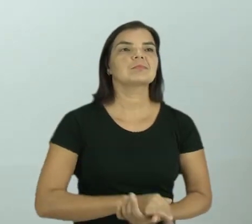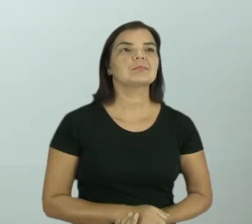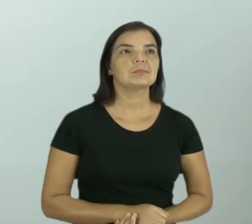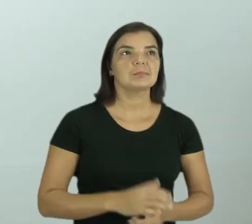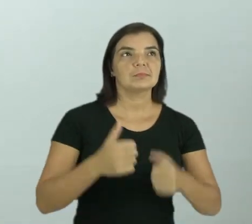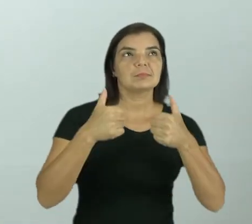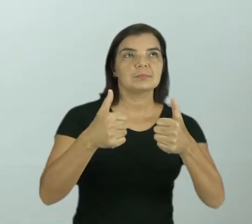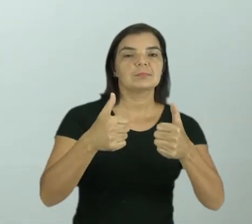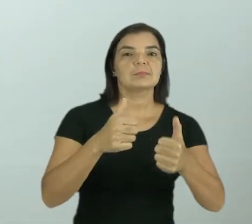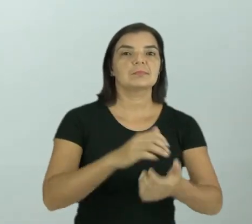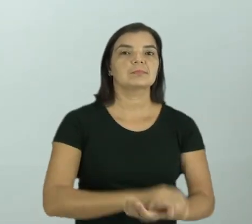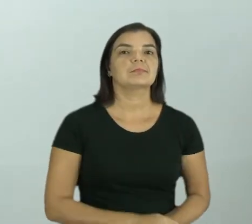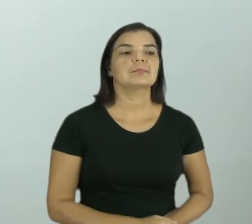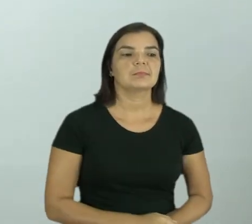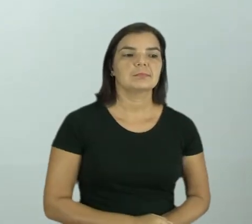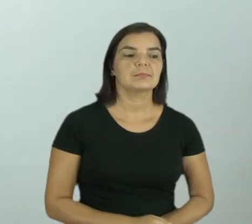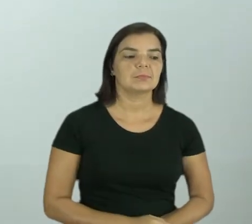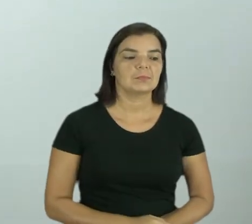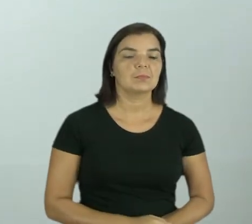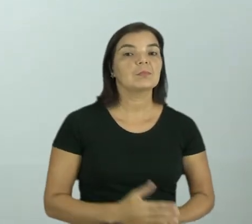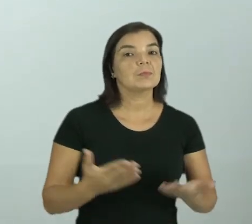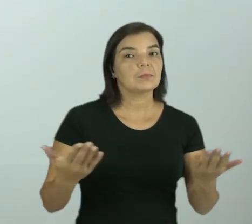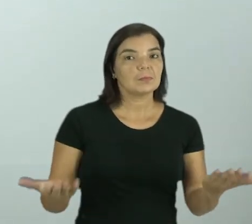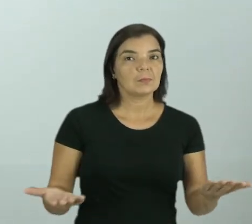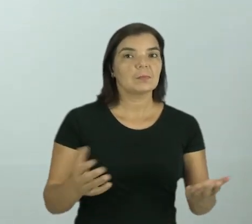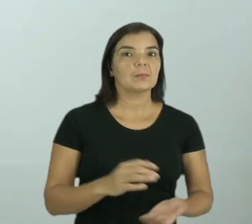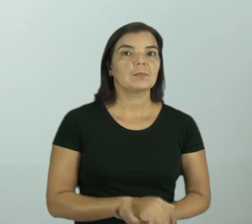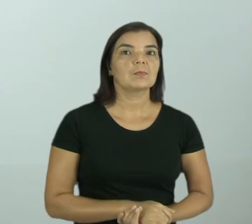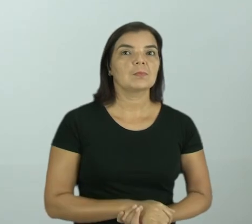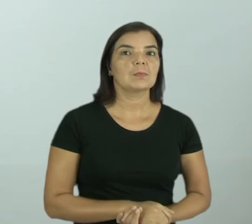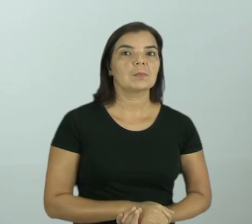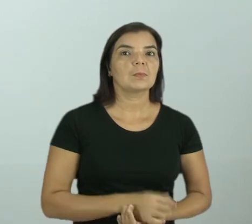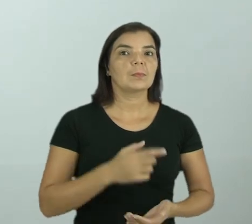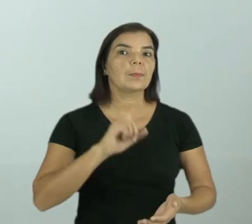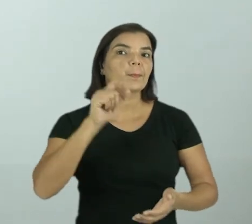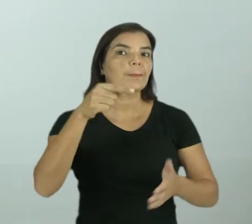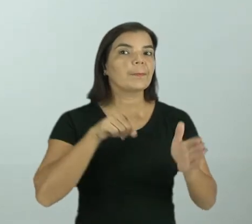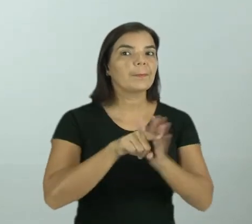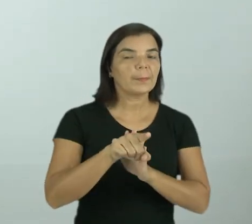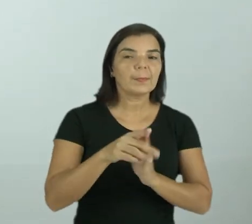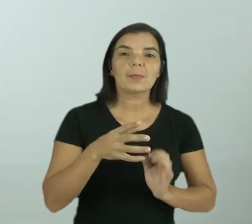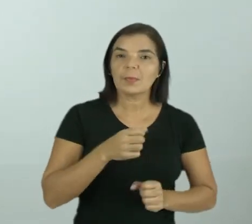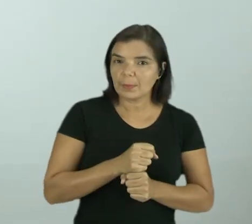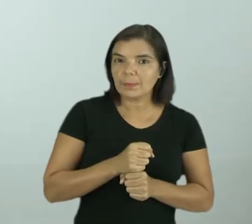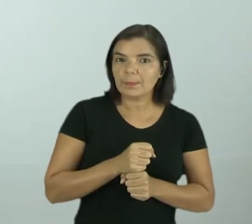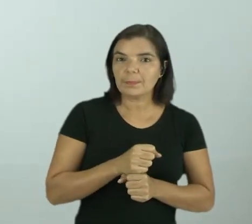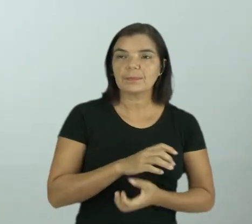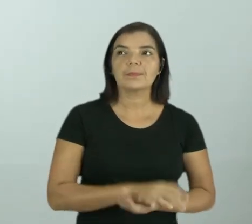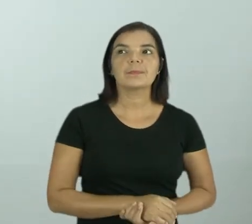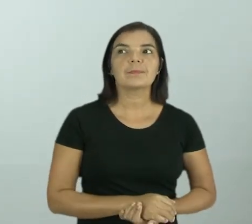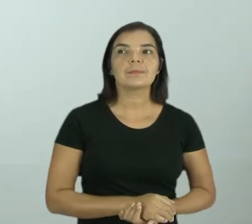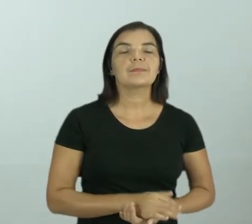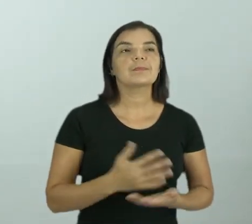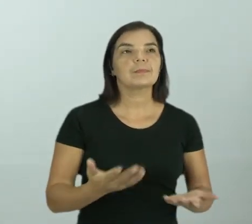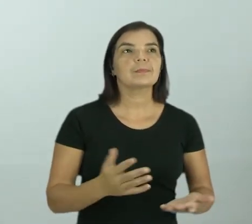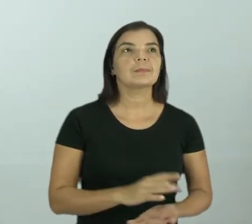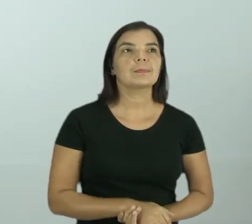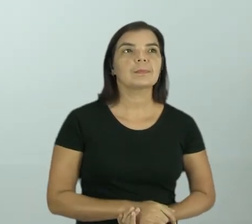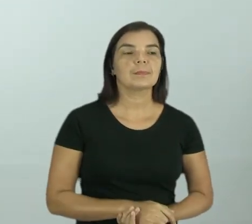Certo? Vamos lá. Então, próxima pergunta. Estão preparados? Vamos lá.